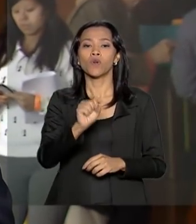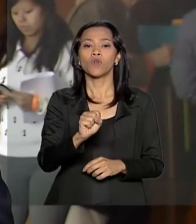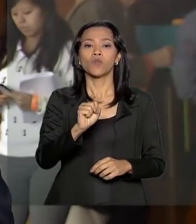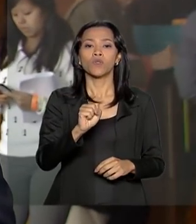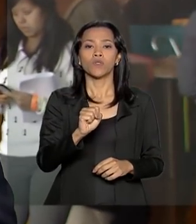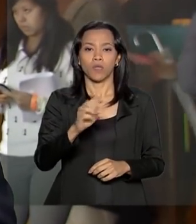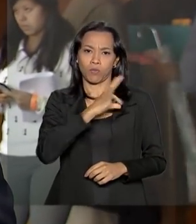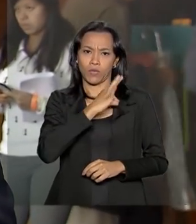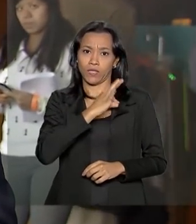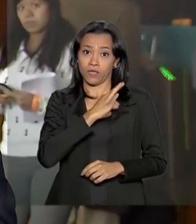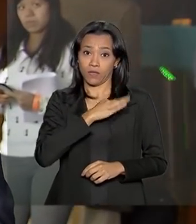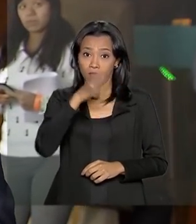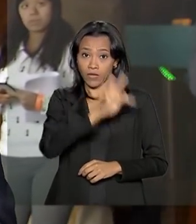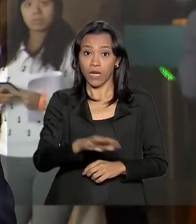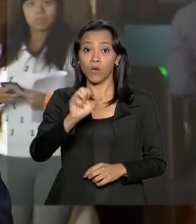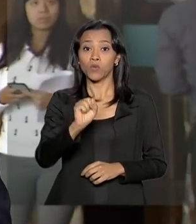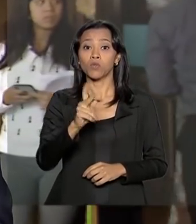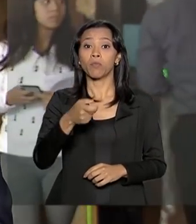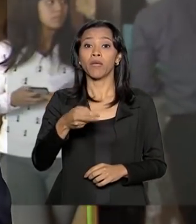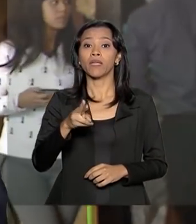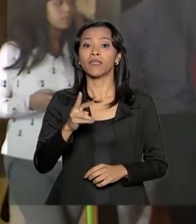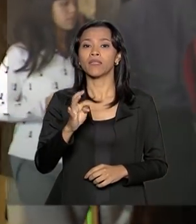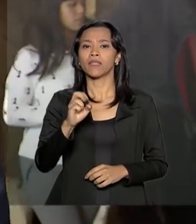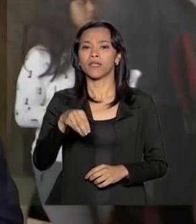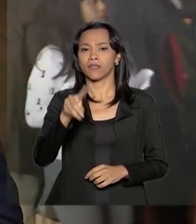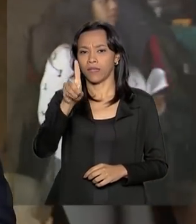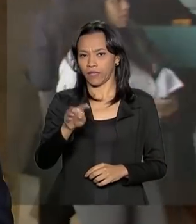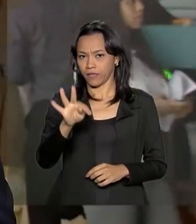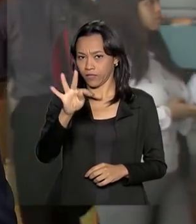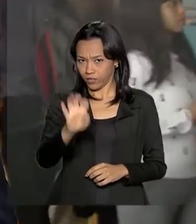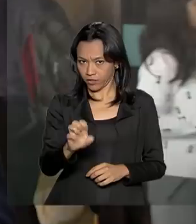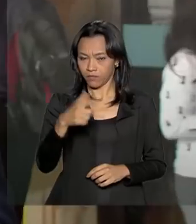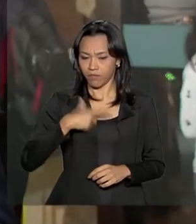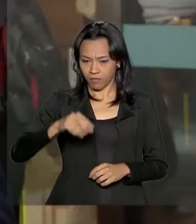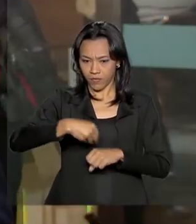O repórter Pablo Mundim acompanhou e tem mais informações.